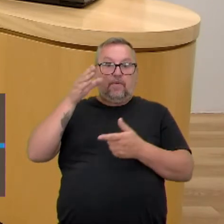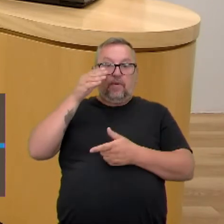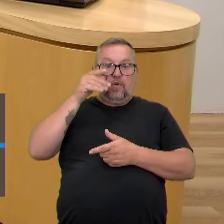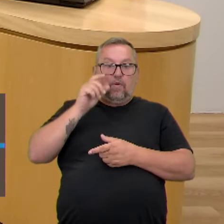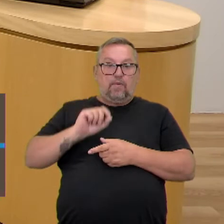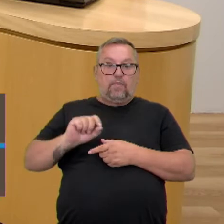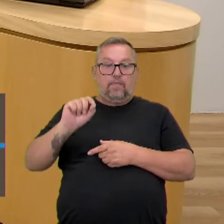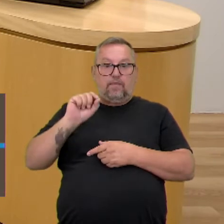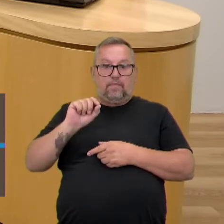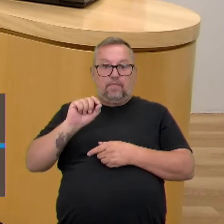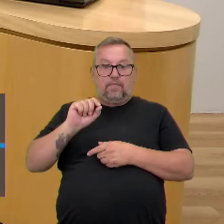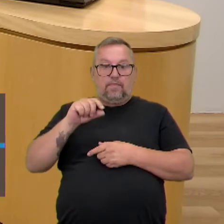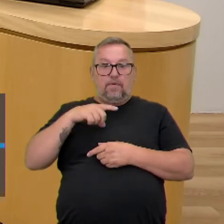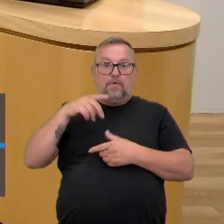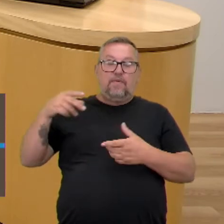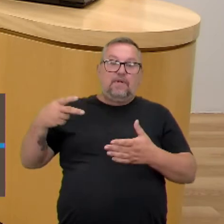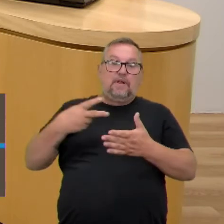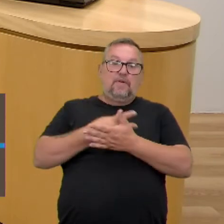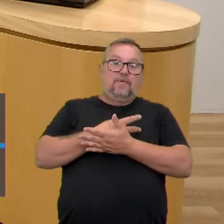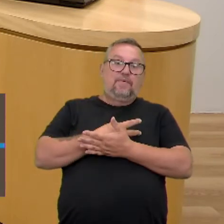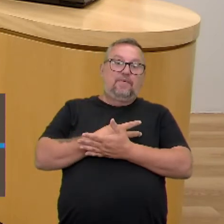eu descobri que eu estava errado.